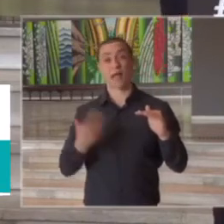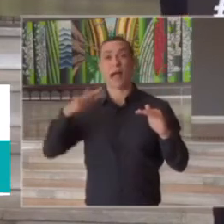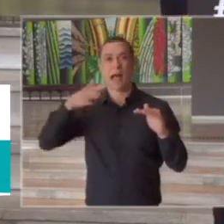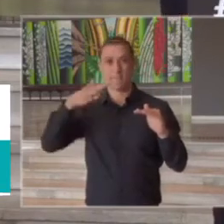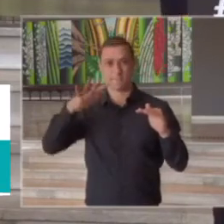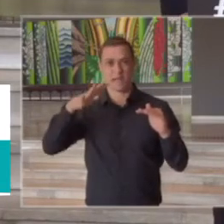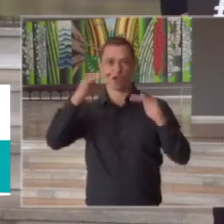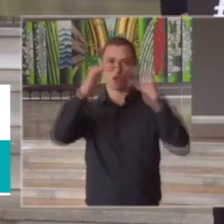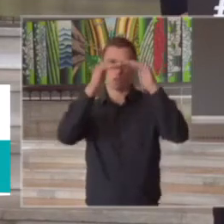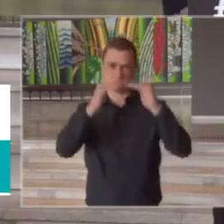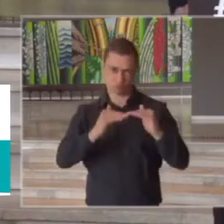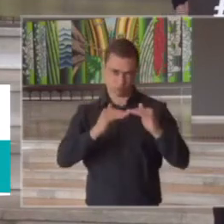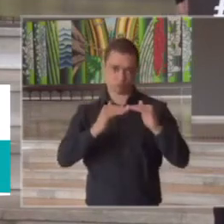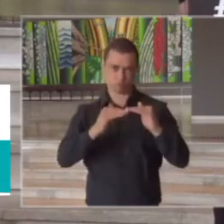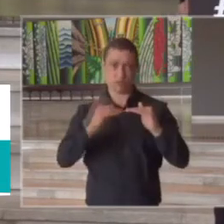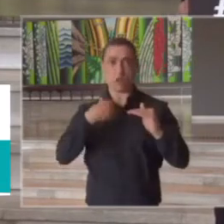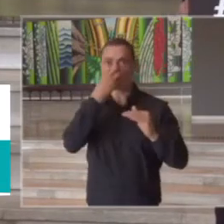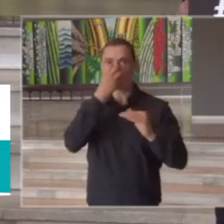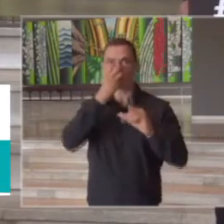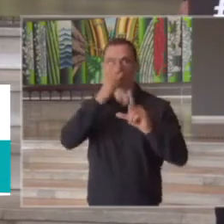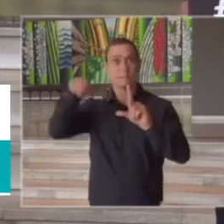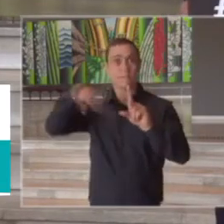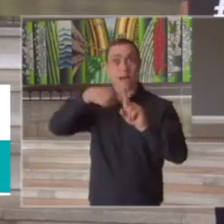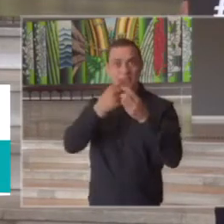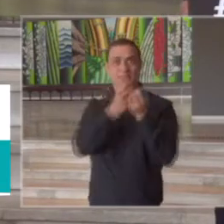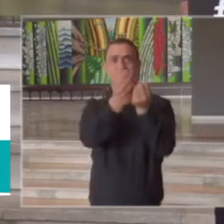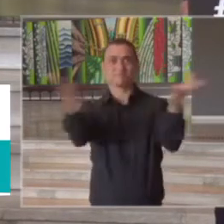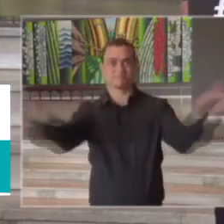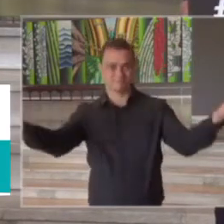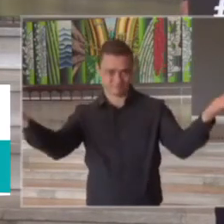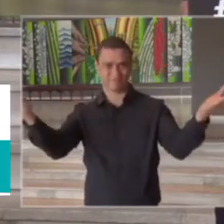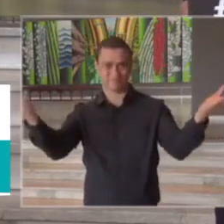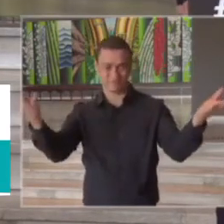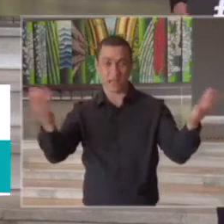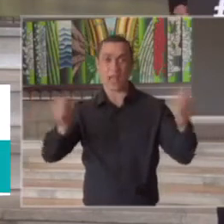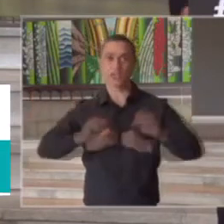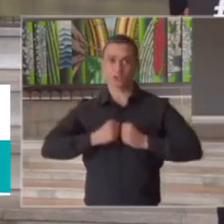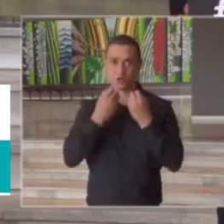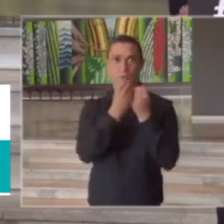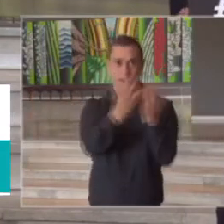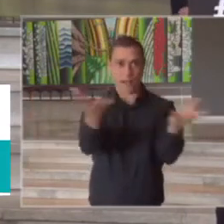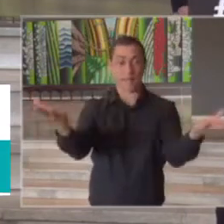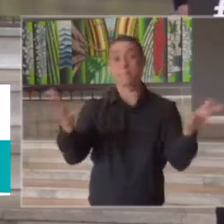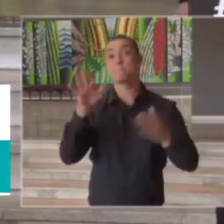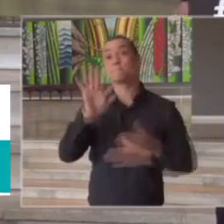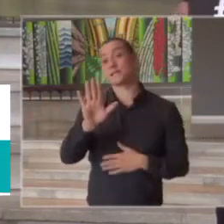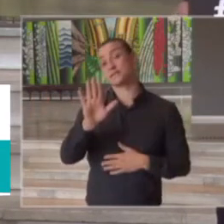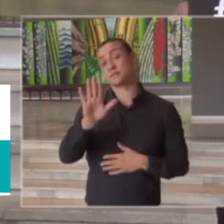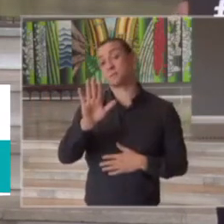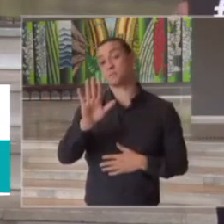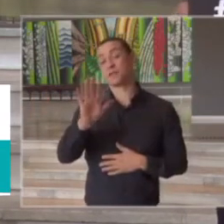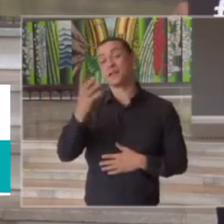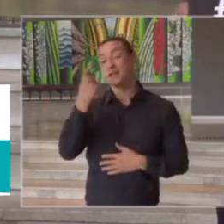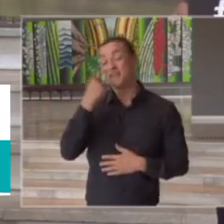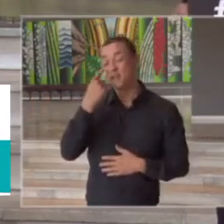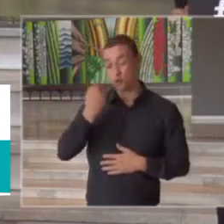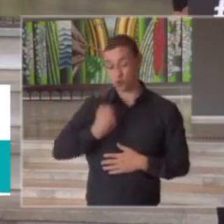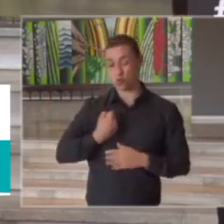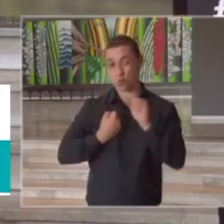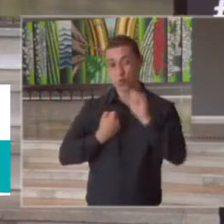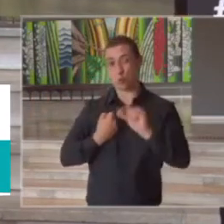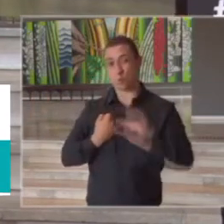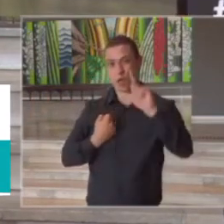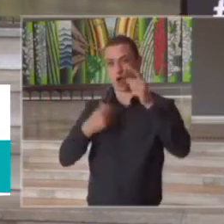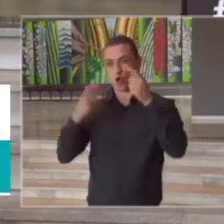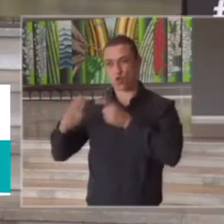ter reduzido e a gente levou respiradores o esforço dos respiradores fica claro a gente tem um número um pouco maior de